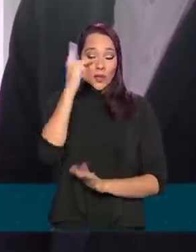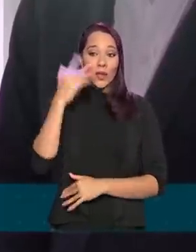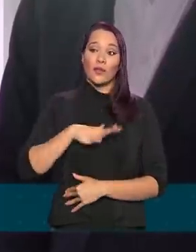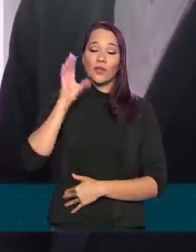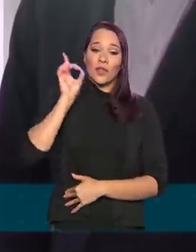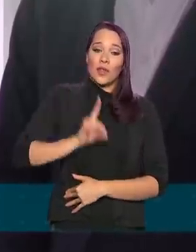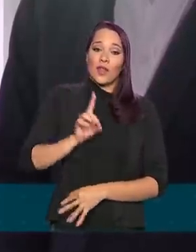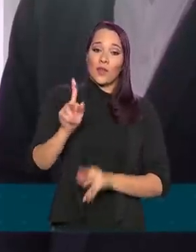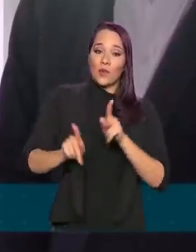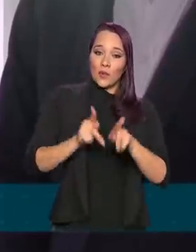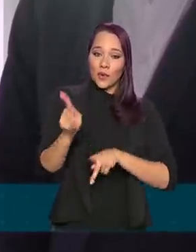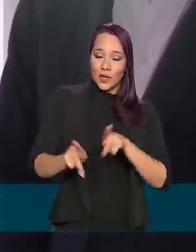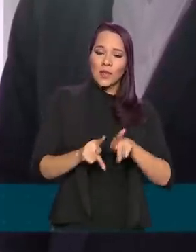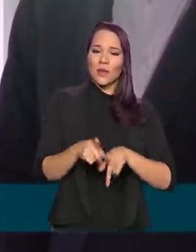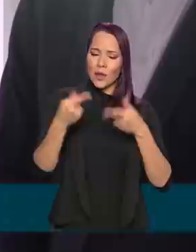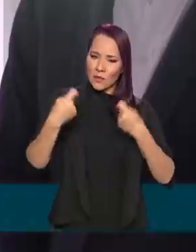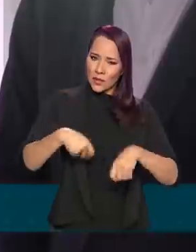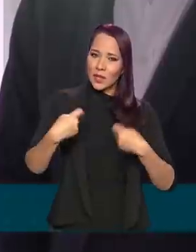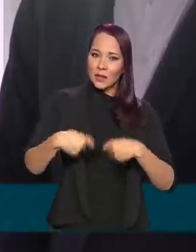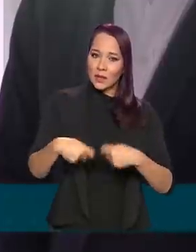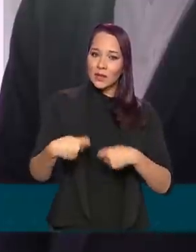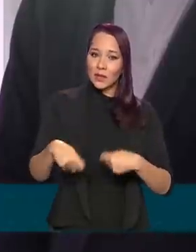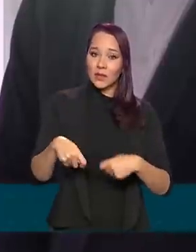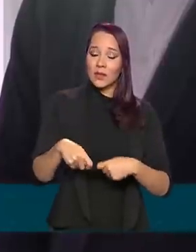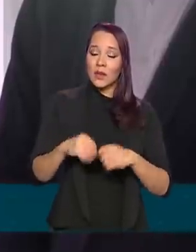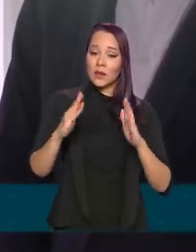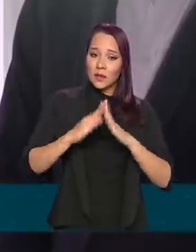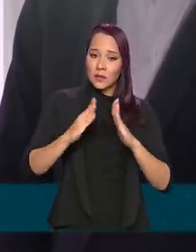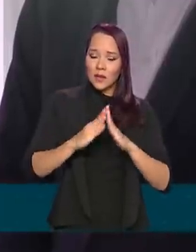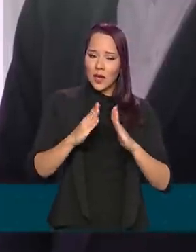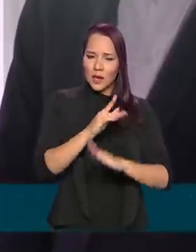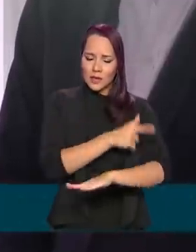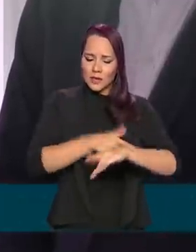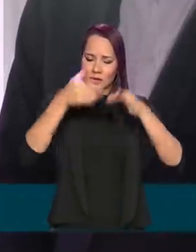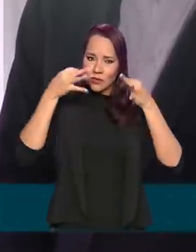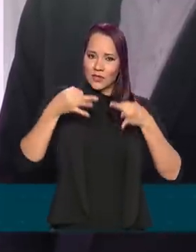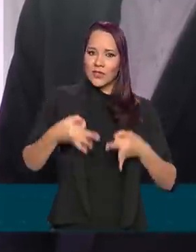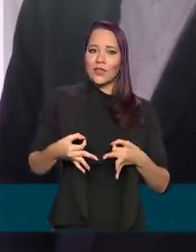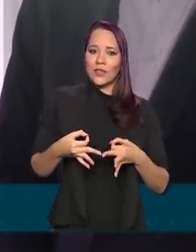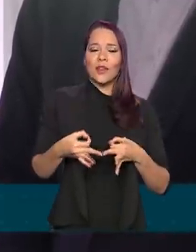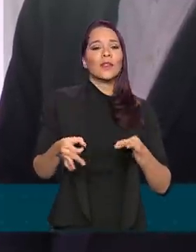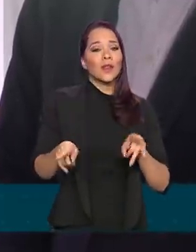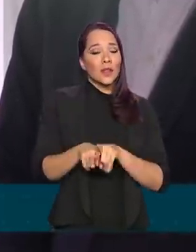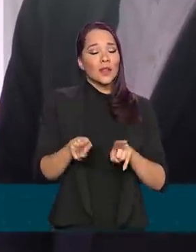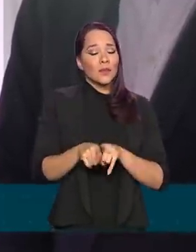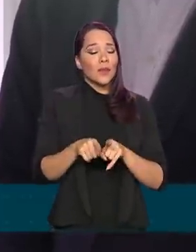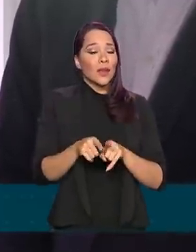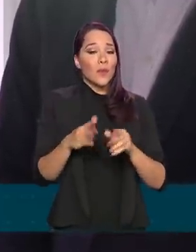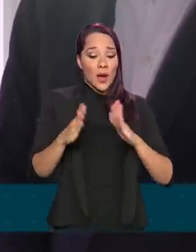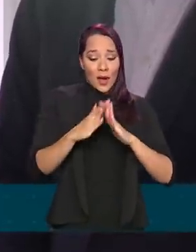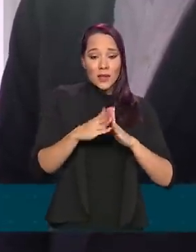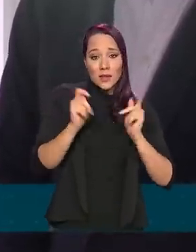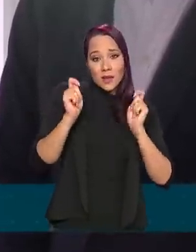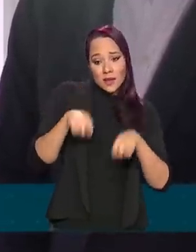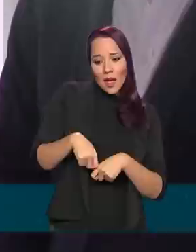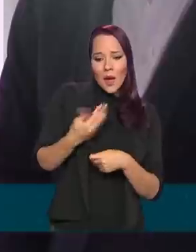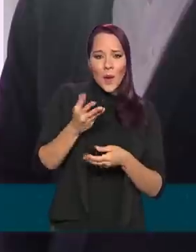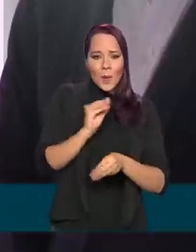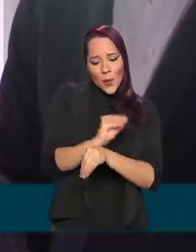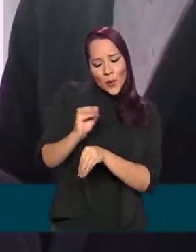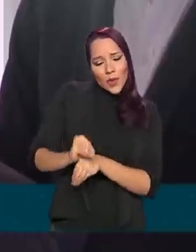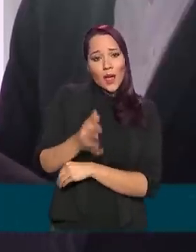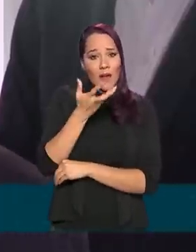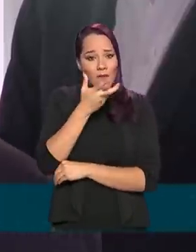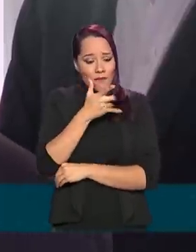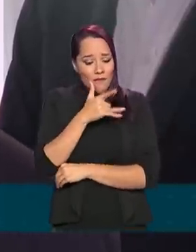população que precisa de uma moradia digna, de uma moradia que lhes permita criar suas famílias com